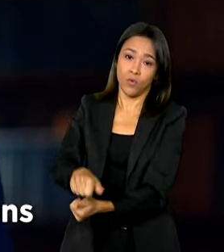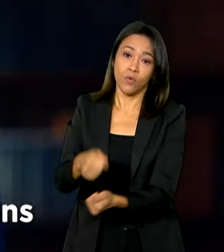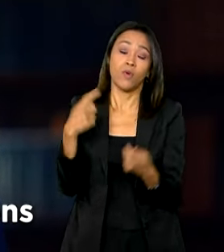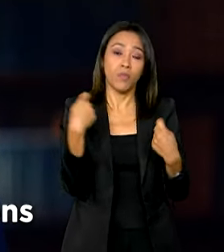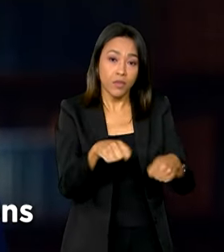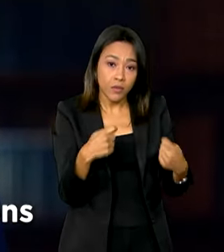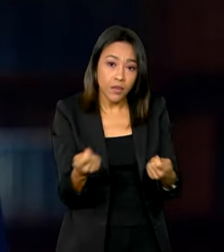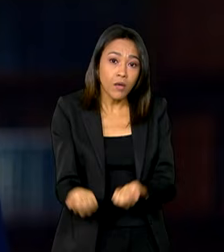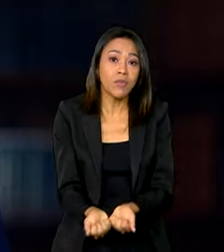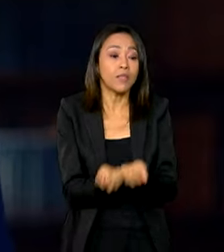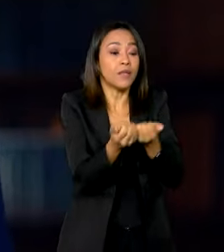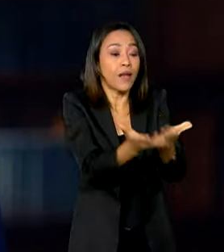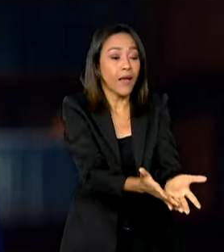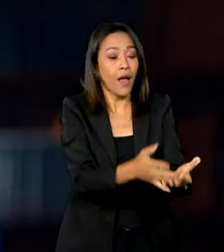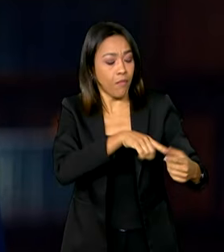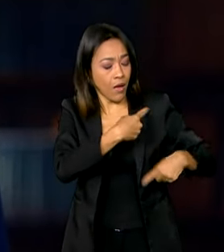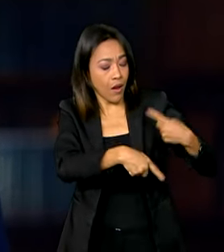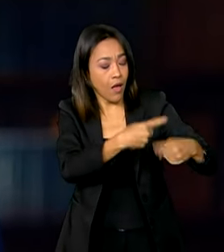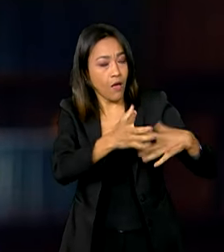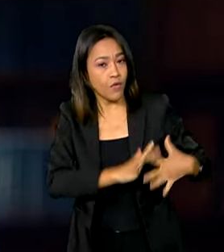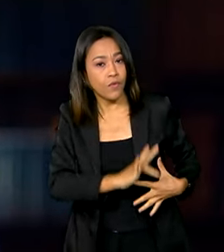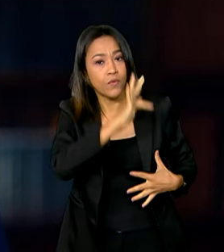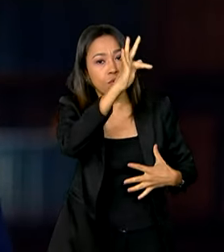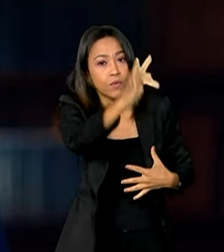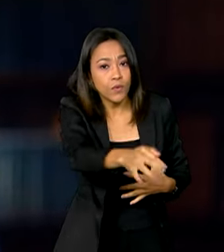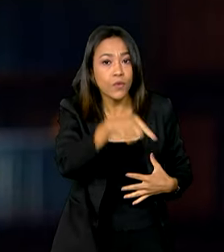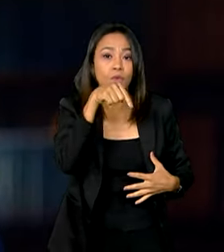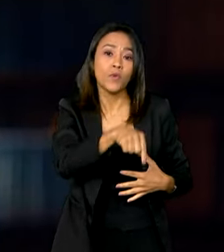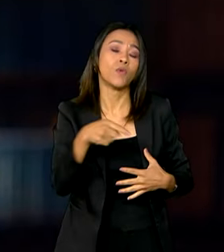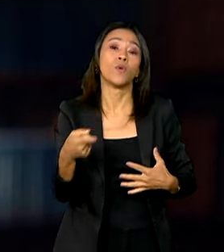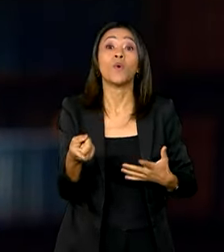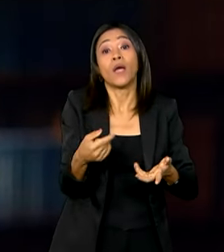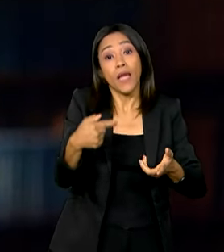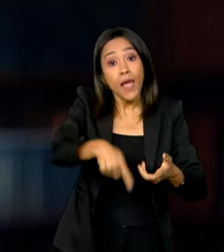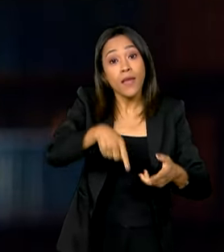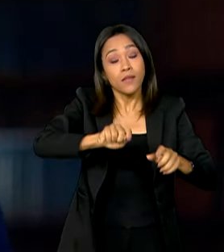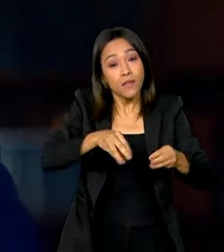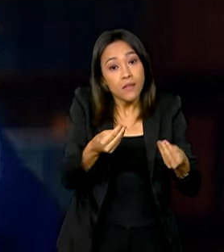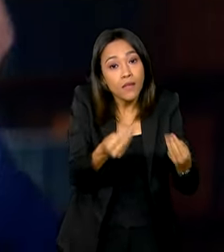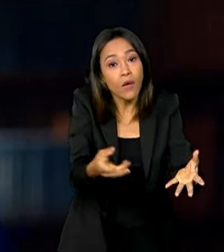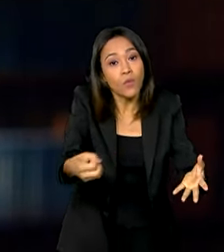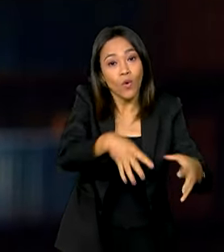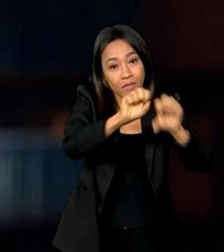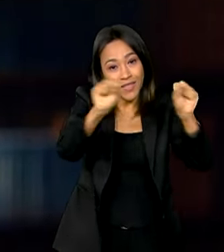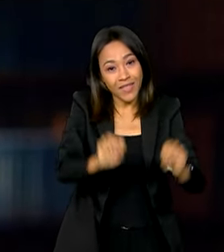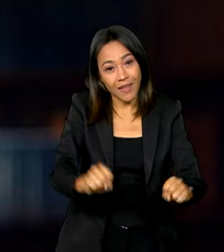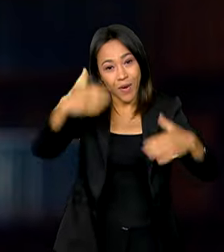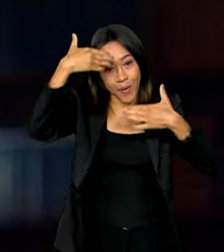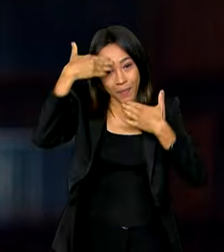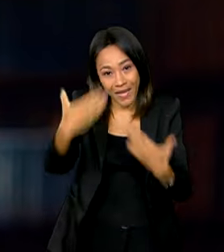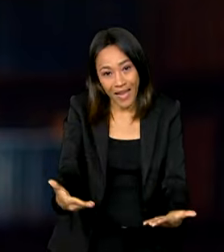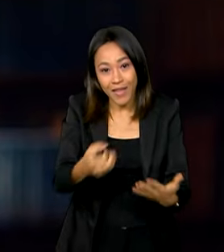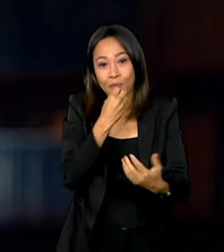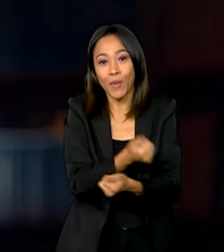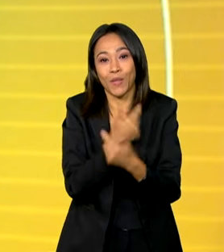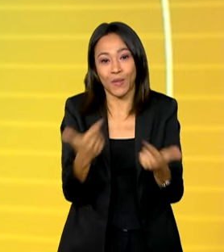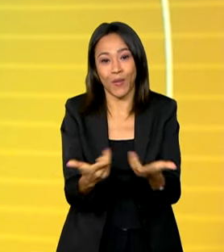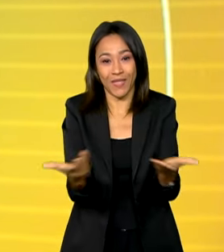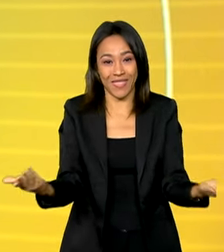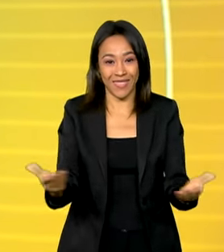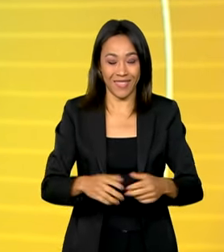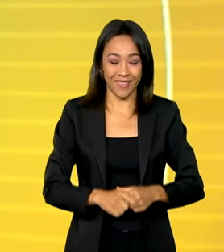gerações futuras um sistema multilateral renovado, legítimo e fiscais. Muito obrigado e boa sorte.